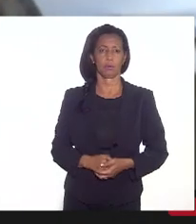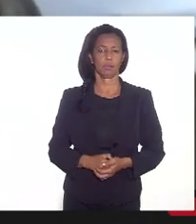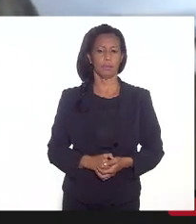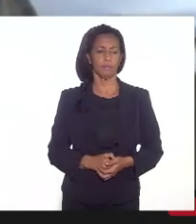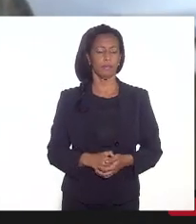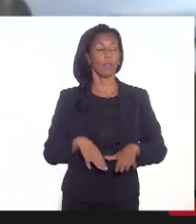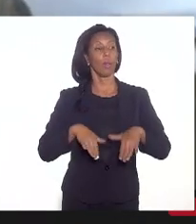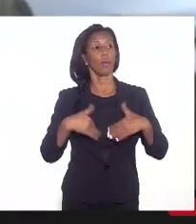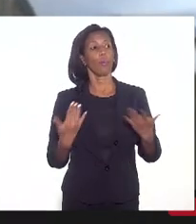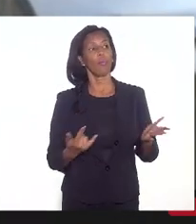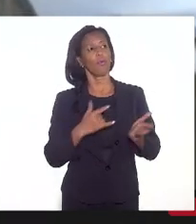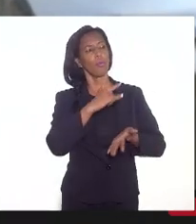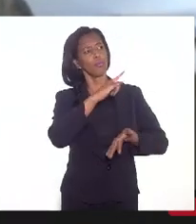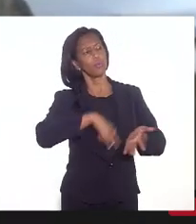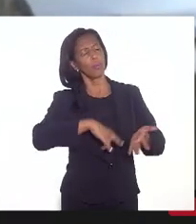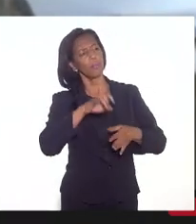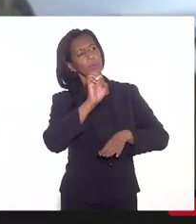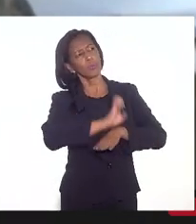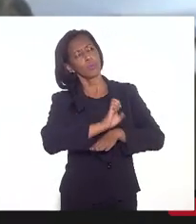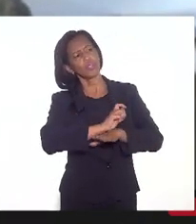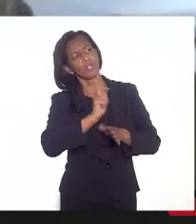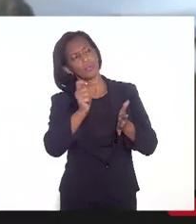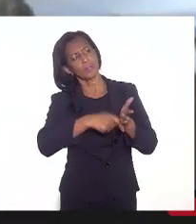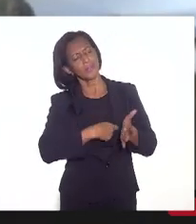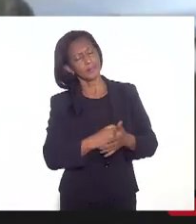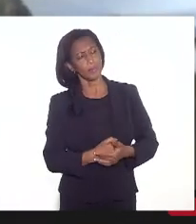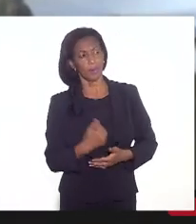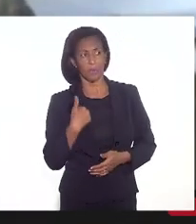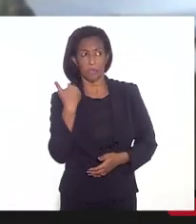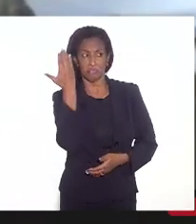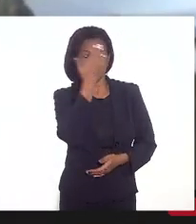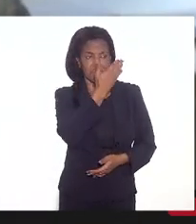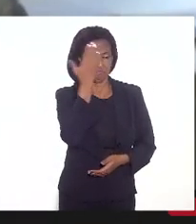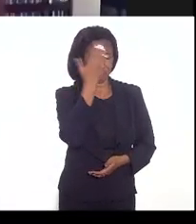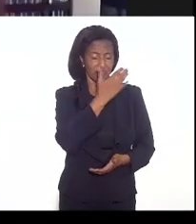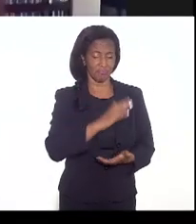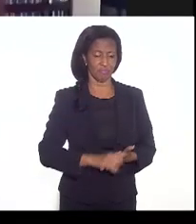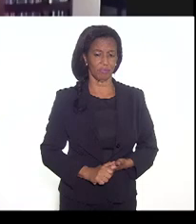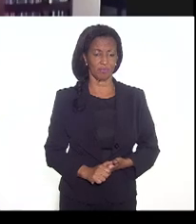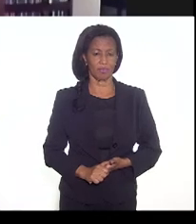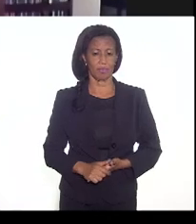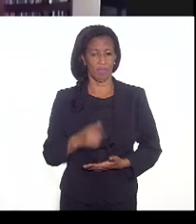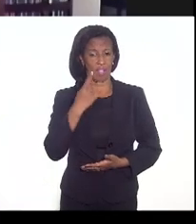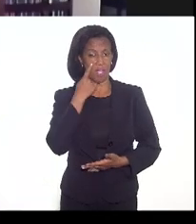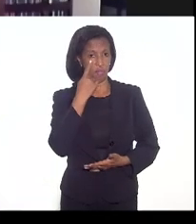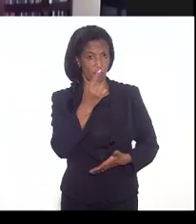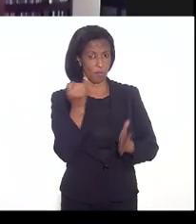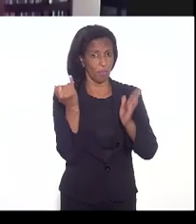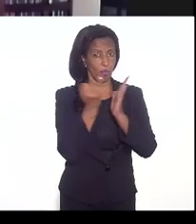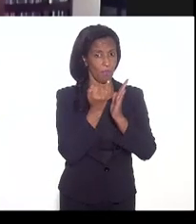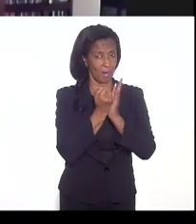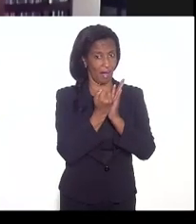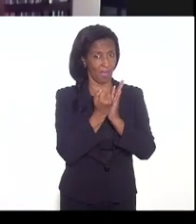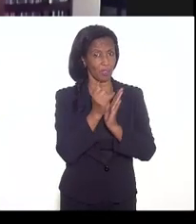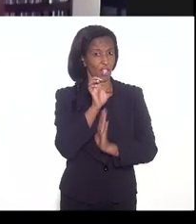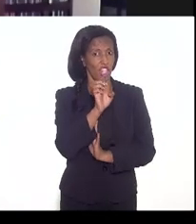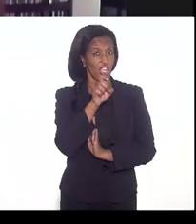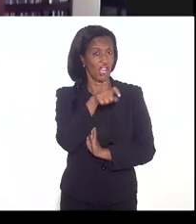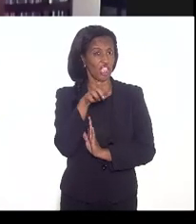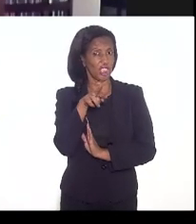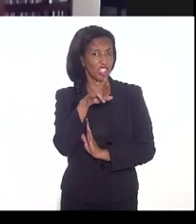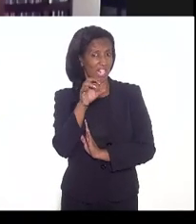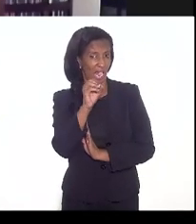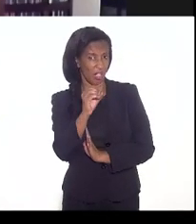Qual foi o documento que o Estado assinou? Eu não vi, eu vi publicado o extrato que assinou,